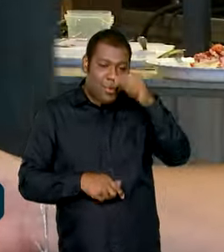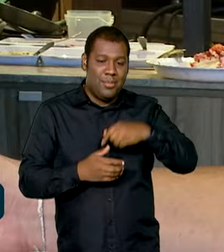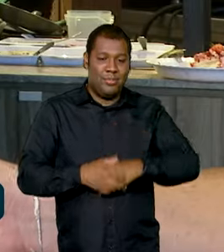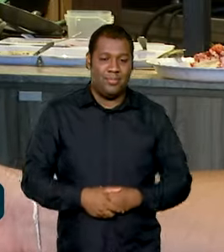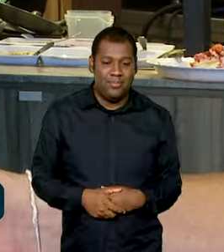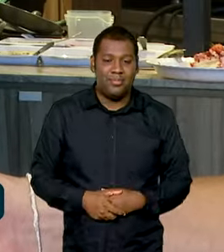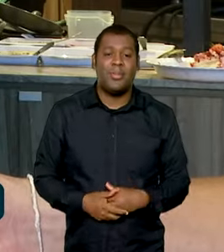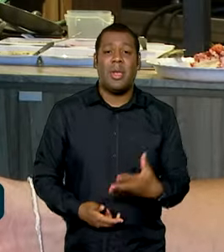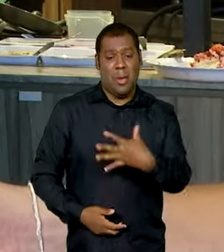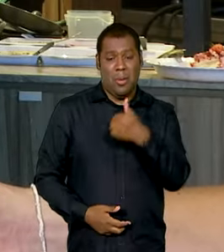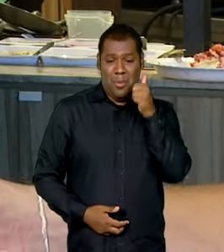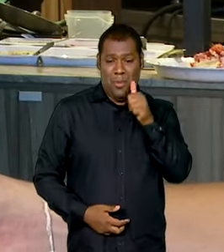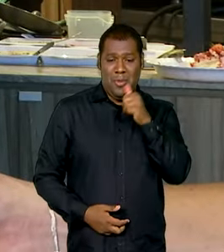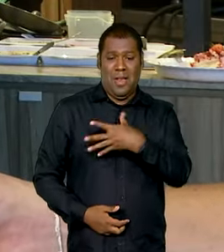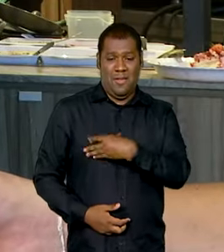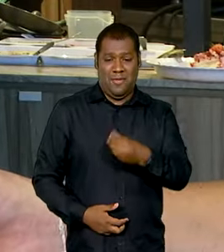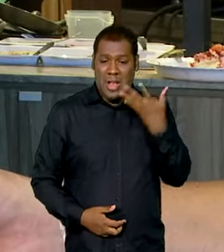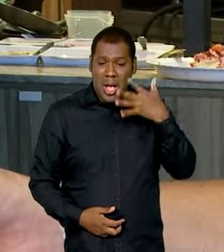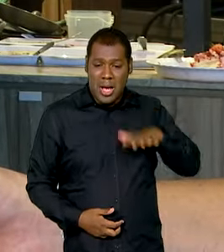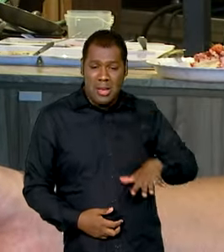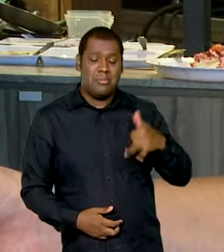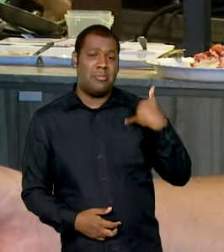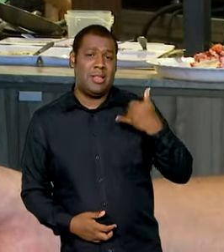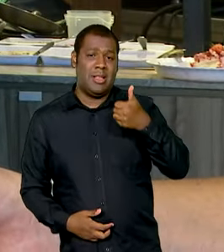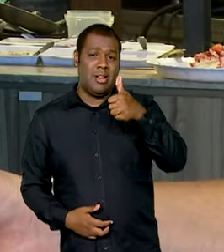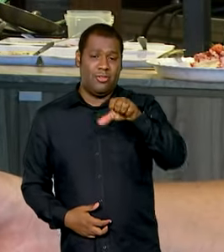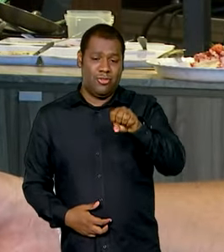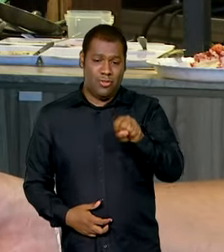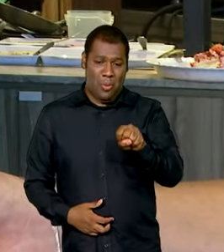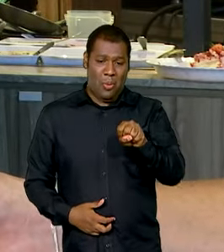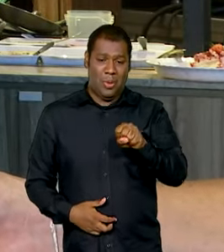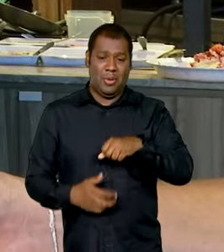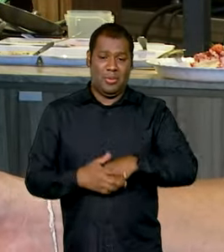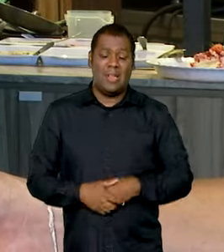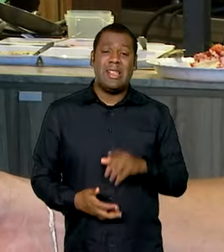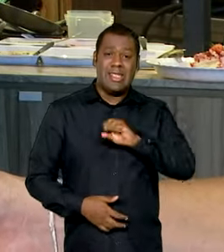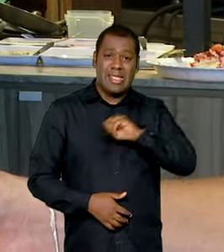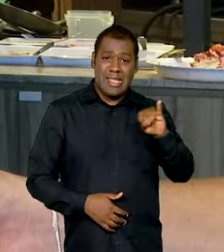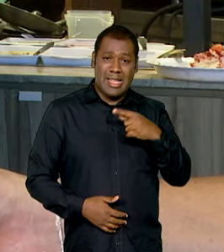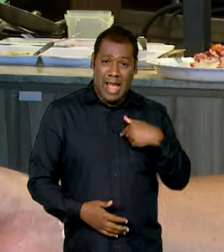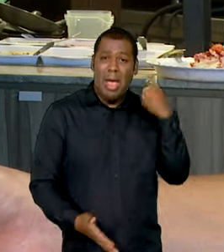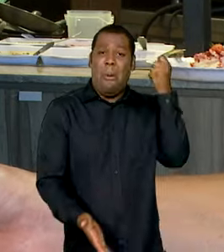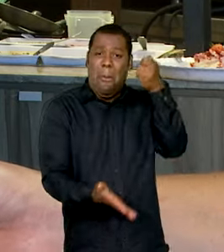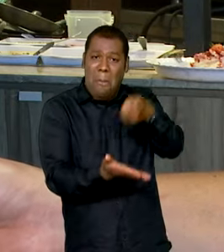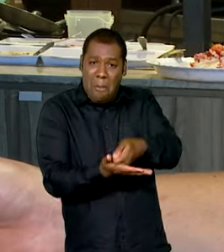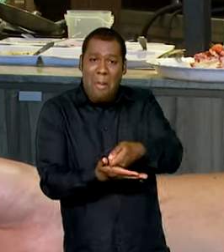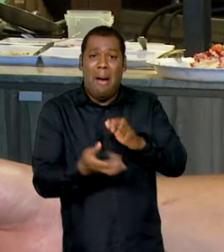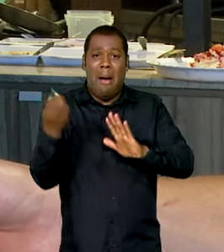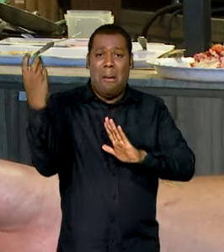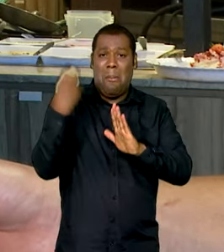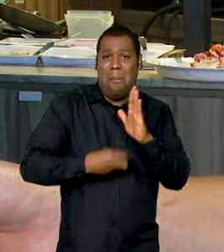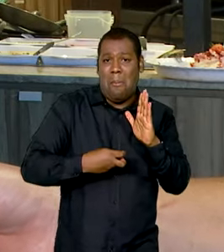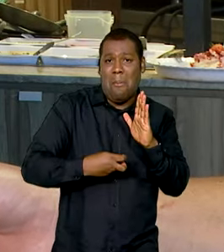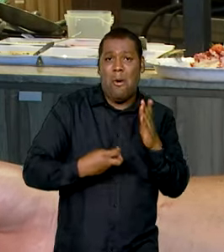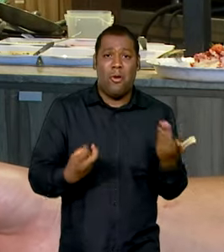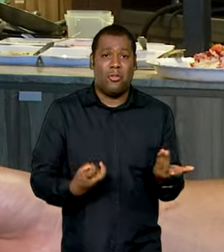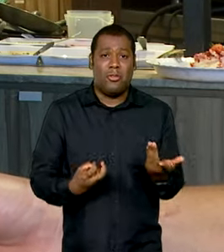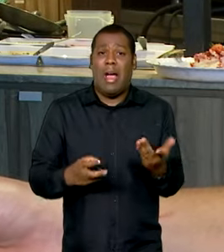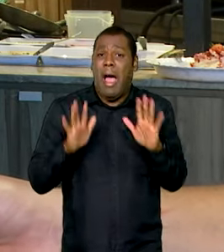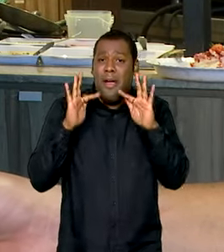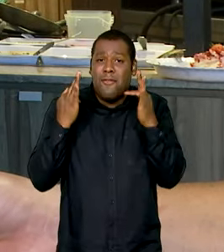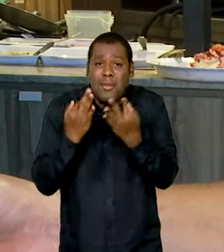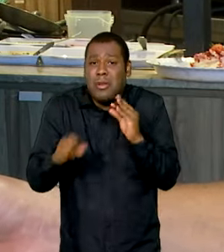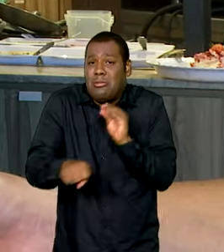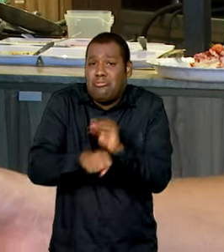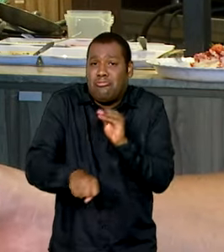tenho uma filha pequena de 8 anos. Se eu fosse pagar imposto de renda, eu não ia colocar comida dentro